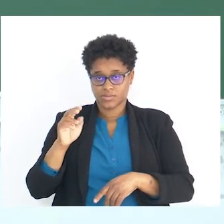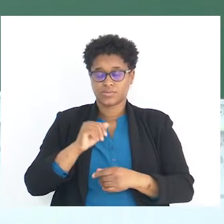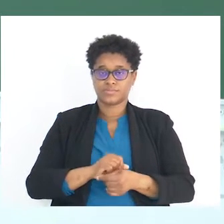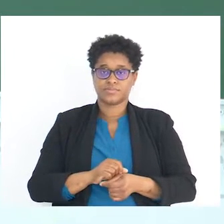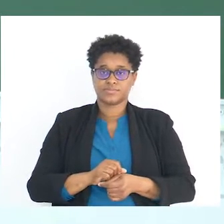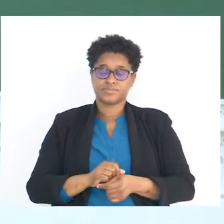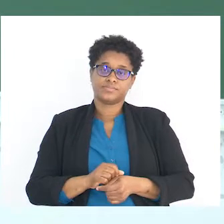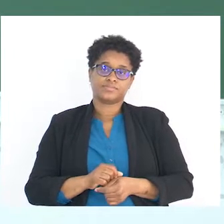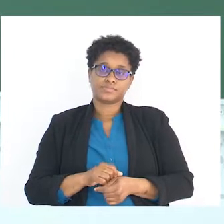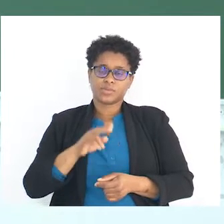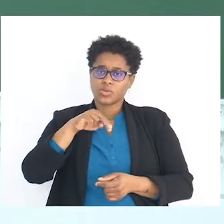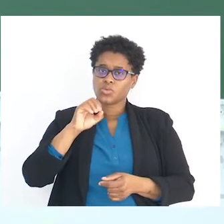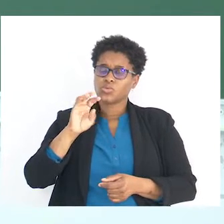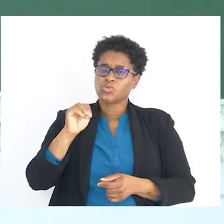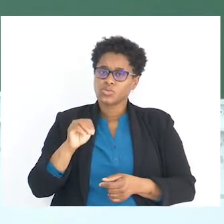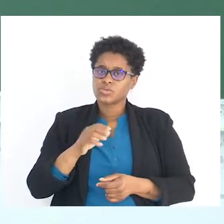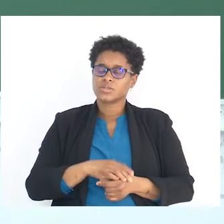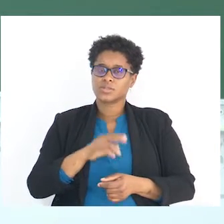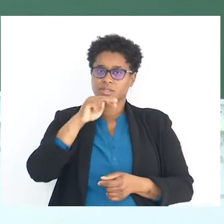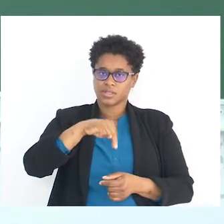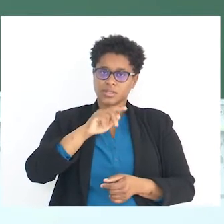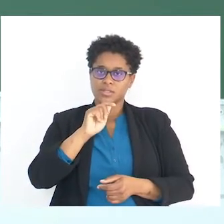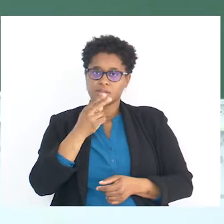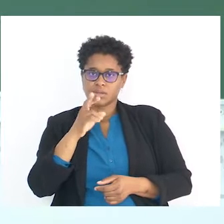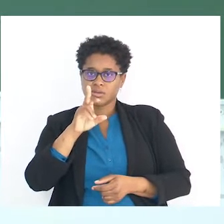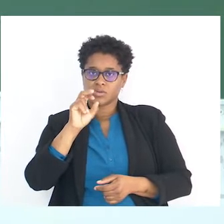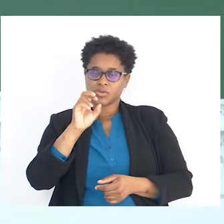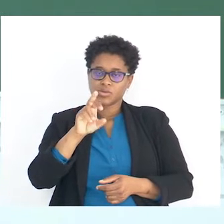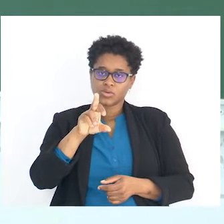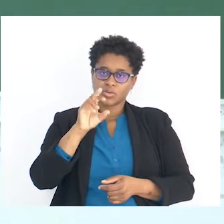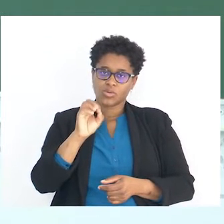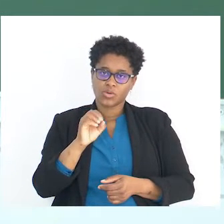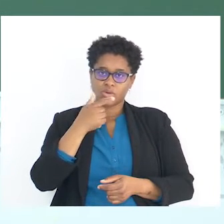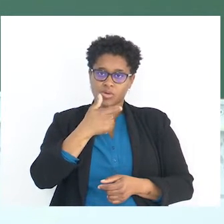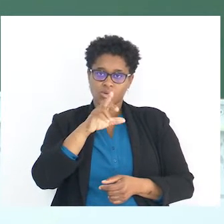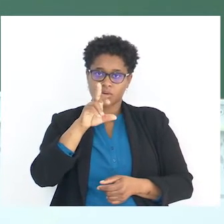neurotransmissores